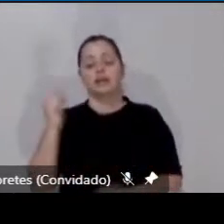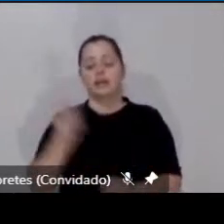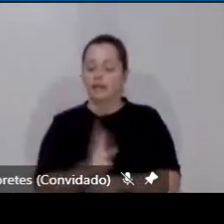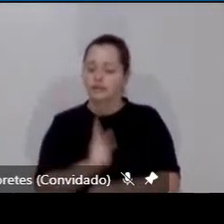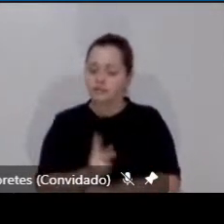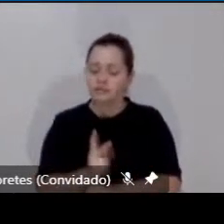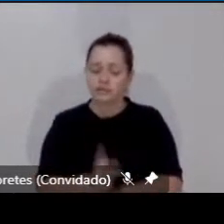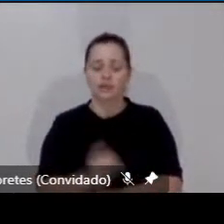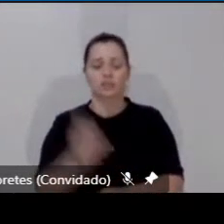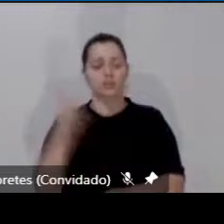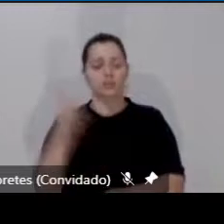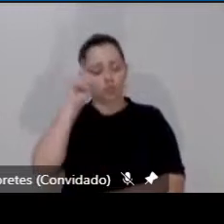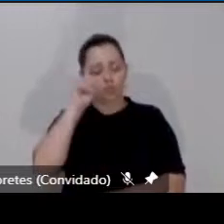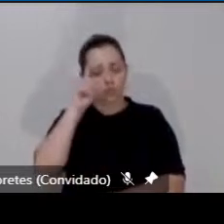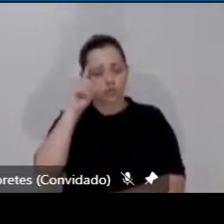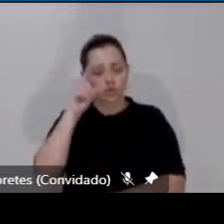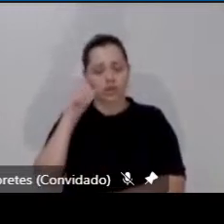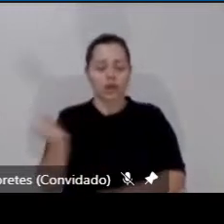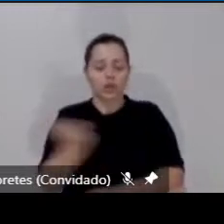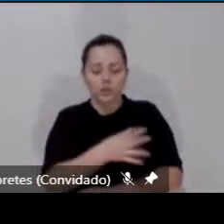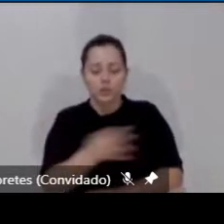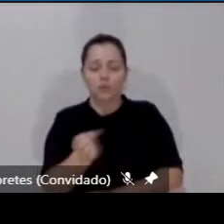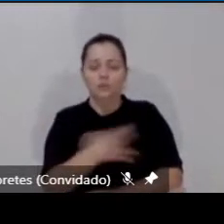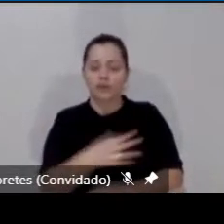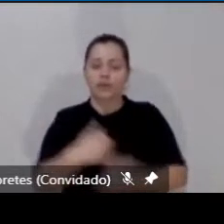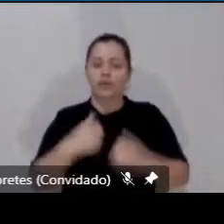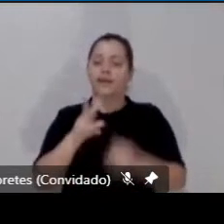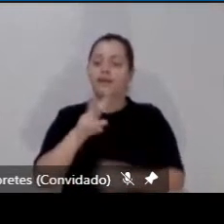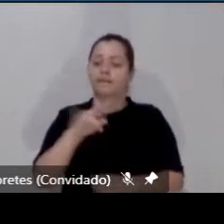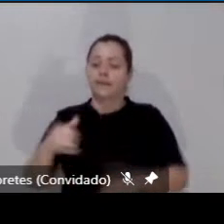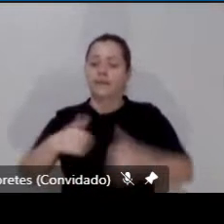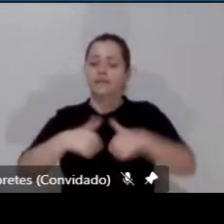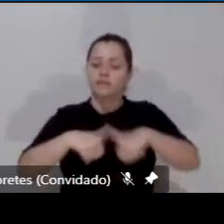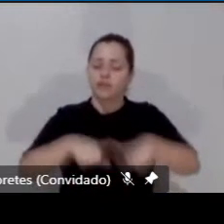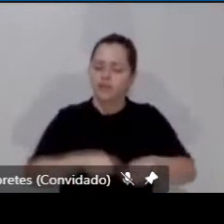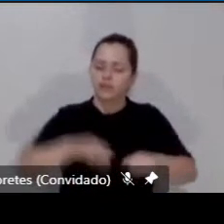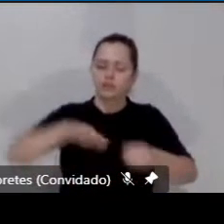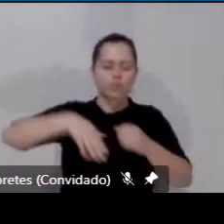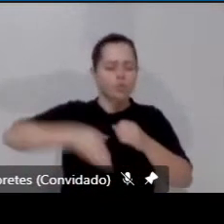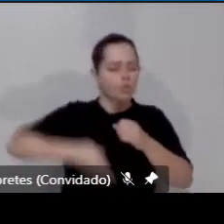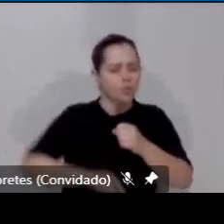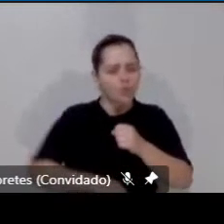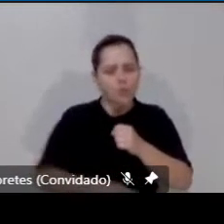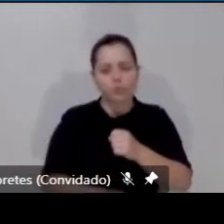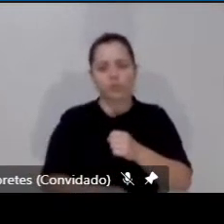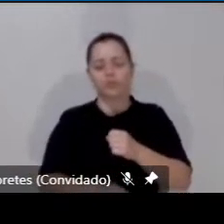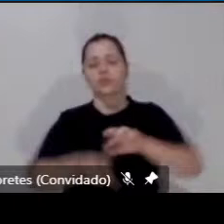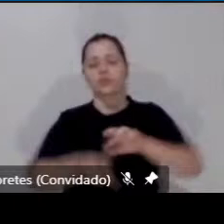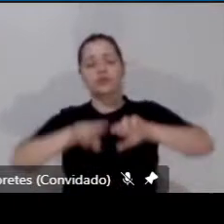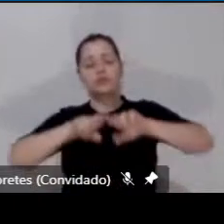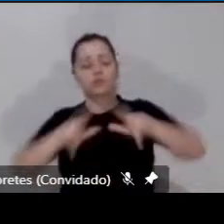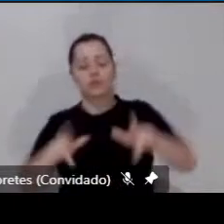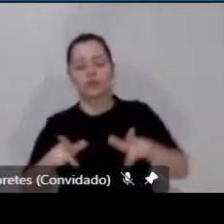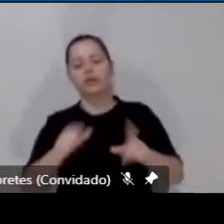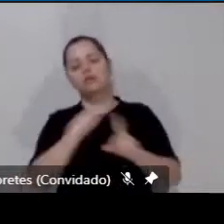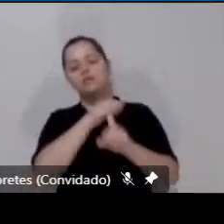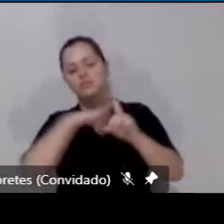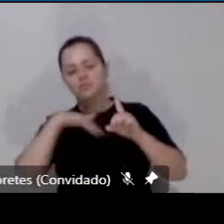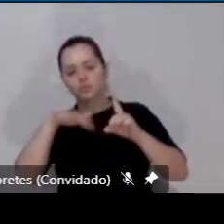e que vão ficando densas das diferenças sociais que são